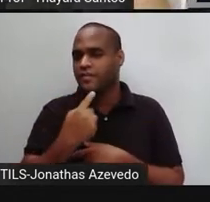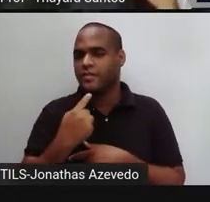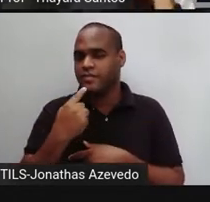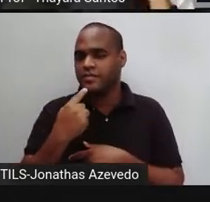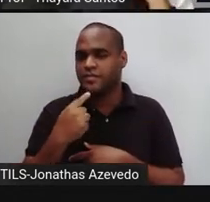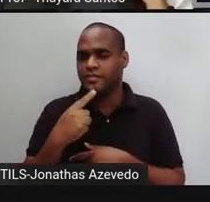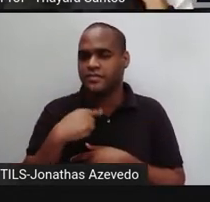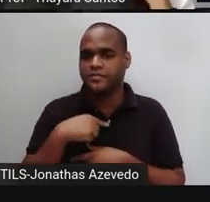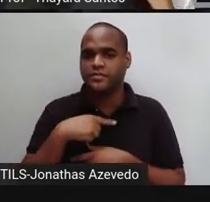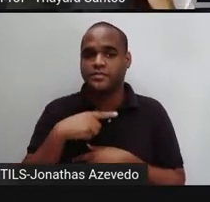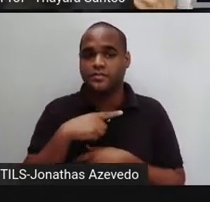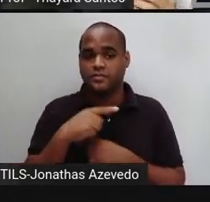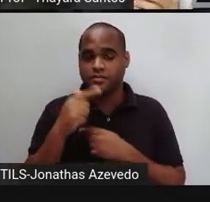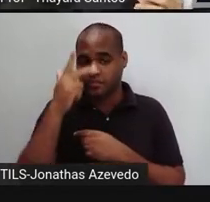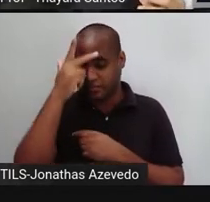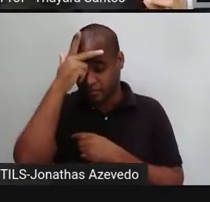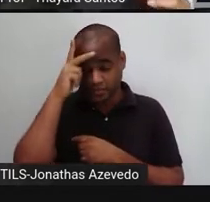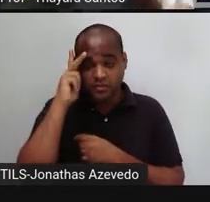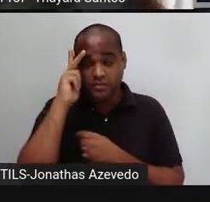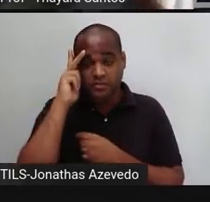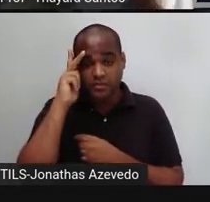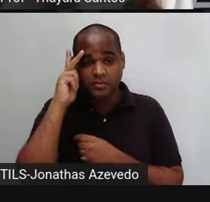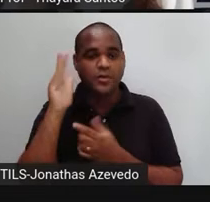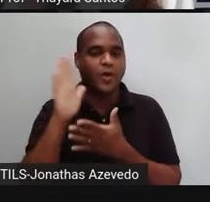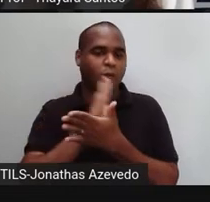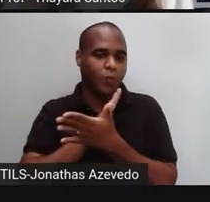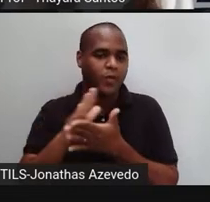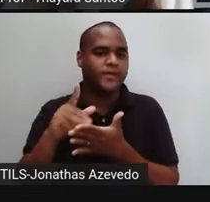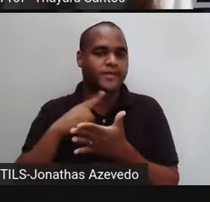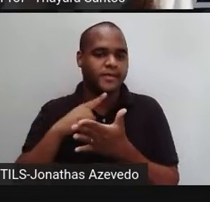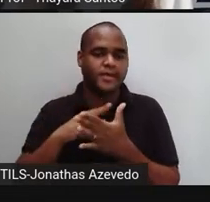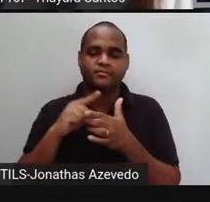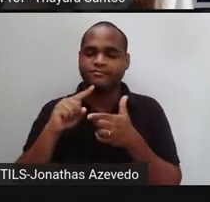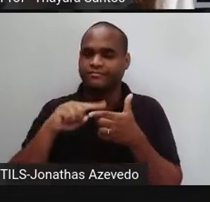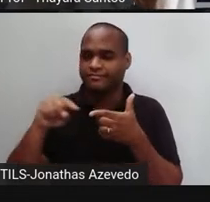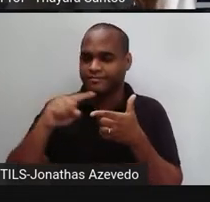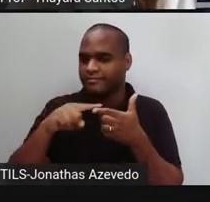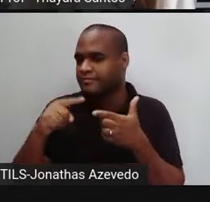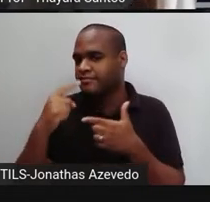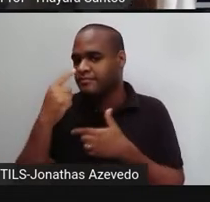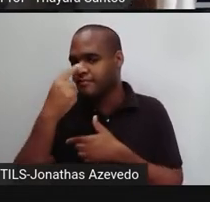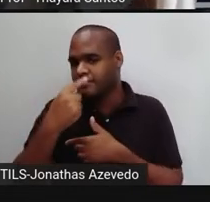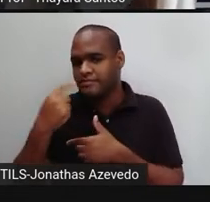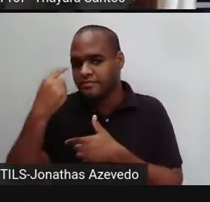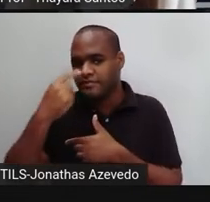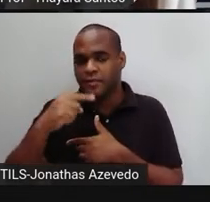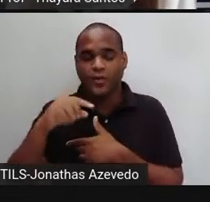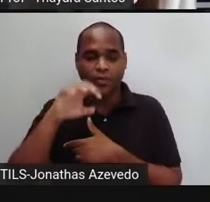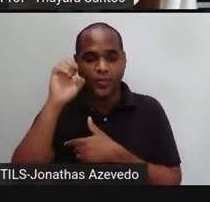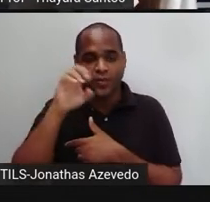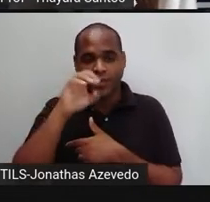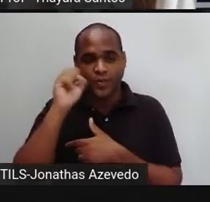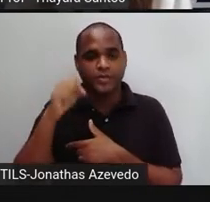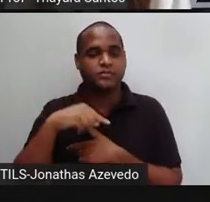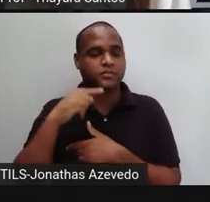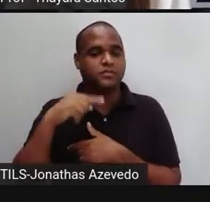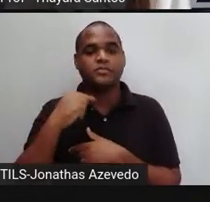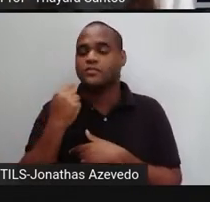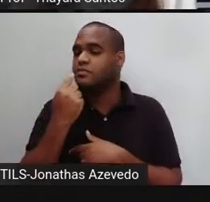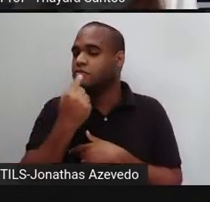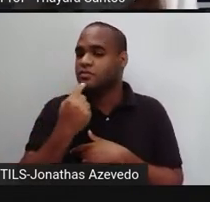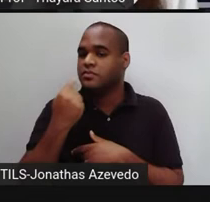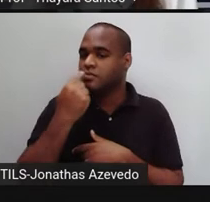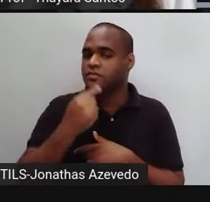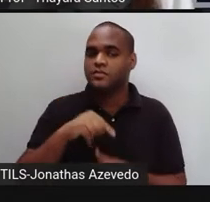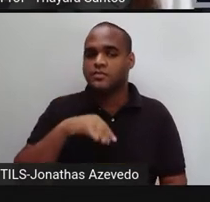condições. Muita gente tem as fossas nasais obstruídas e por isso elas acabam respirando pela boca. Ou